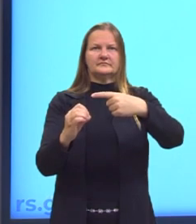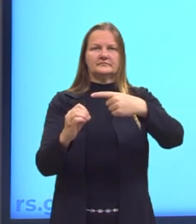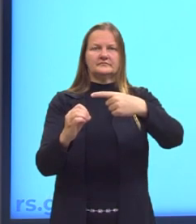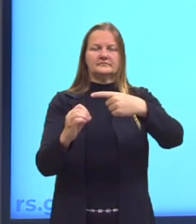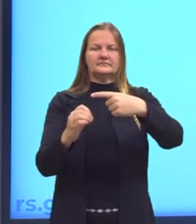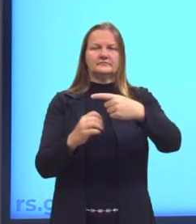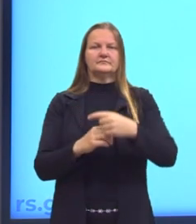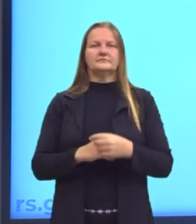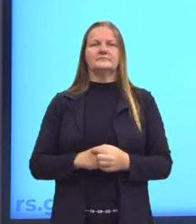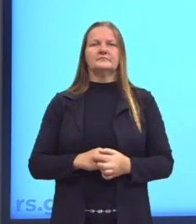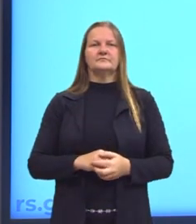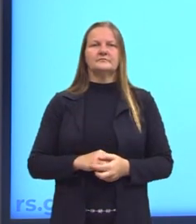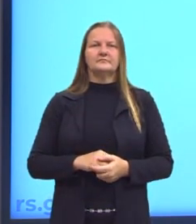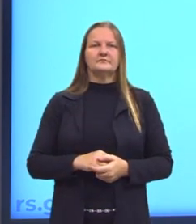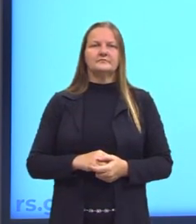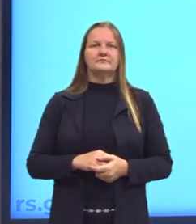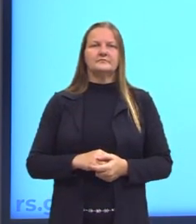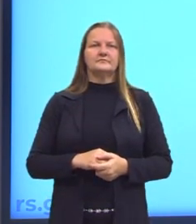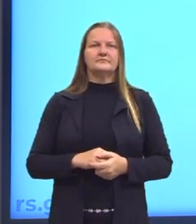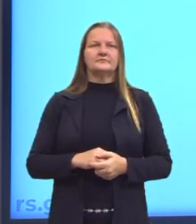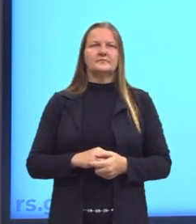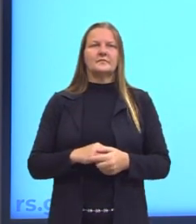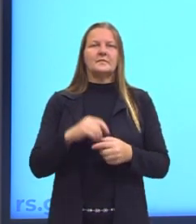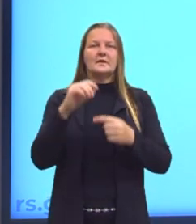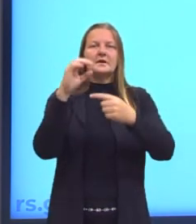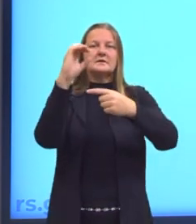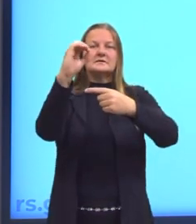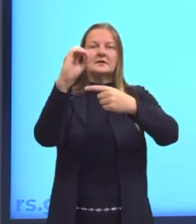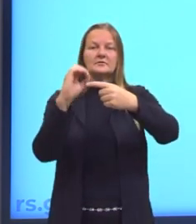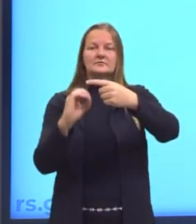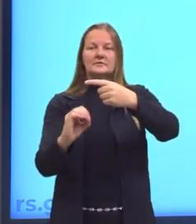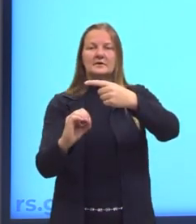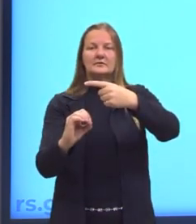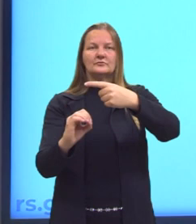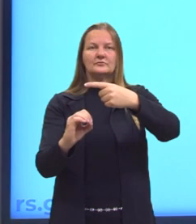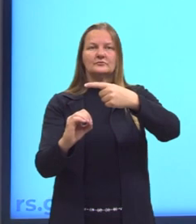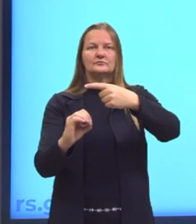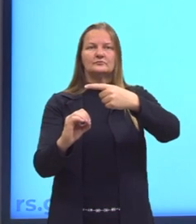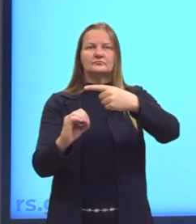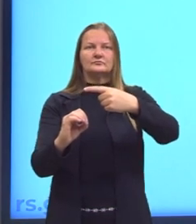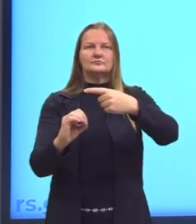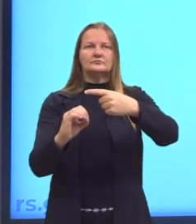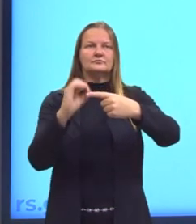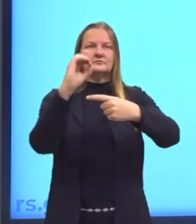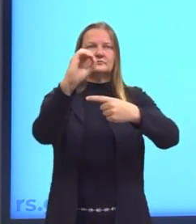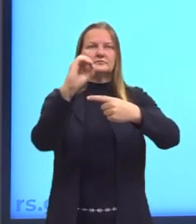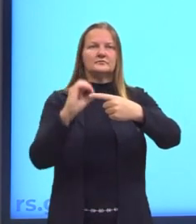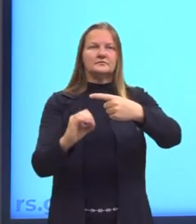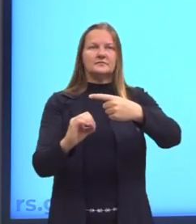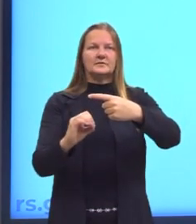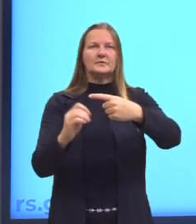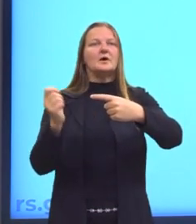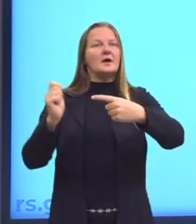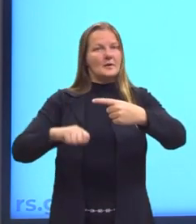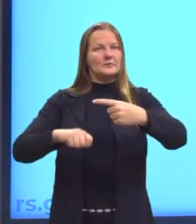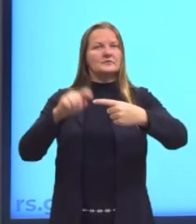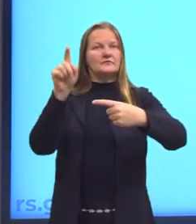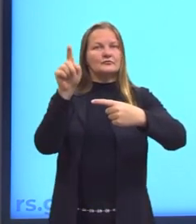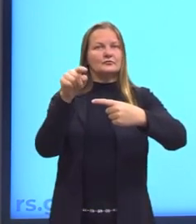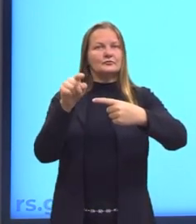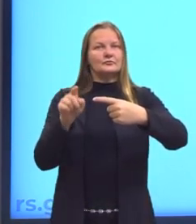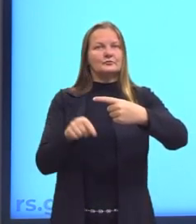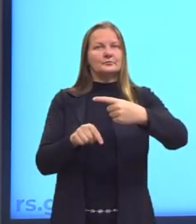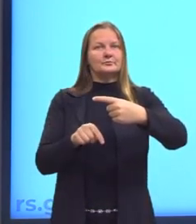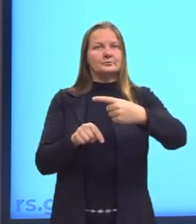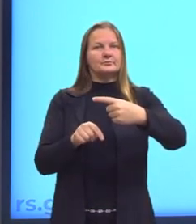sobre 60. O eu observei aqui? Que eu tenho esse zero, né? O zero ali no 20 e o zero no 60. Nós